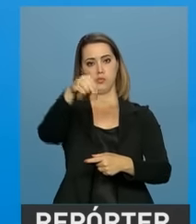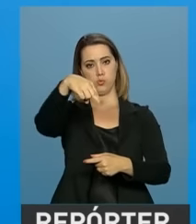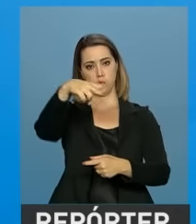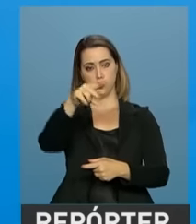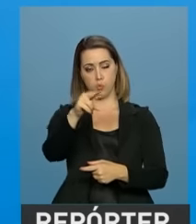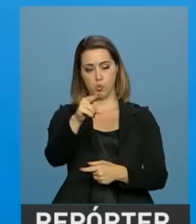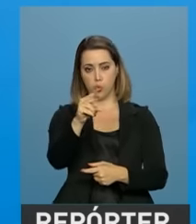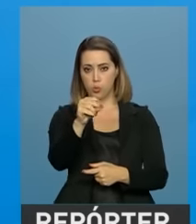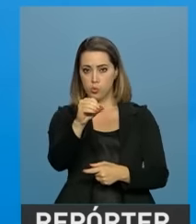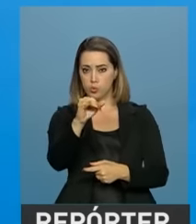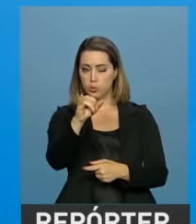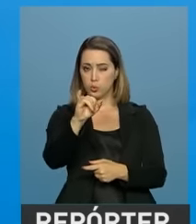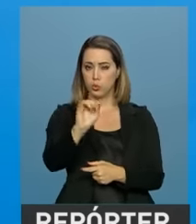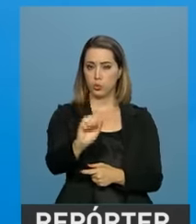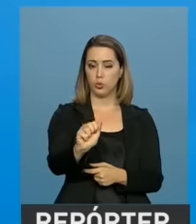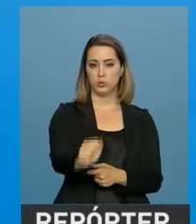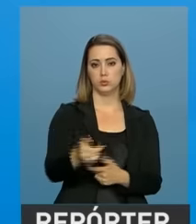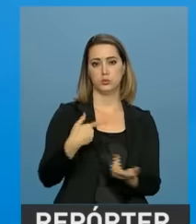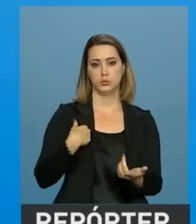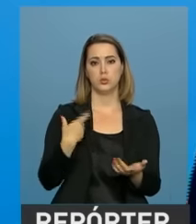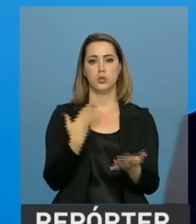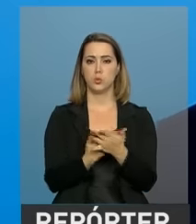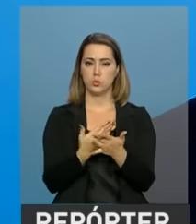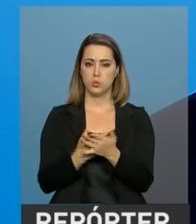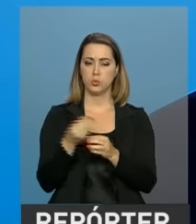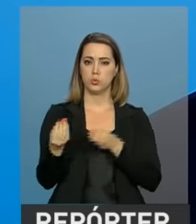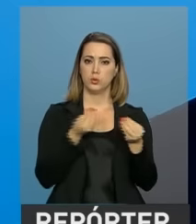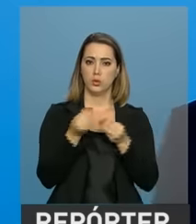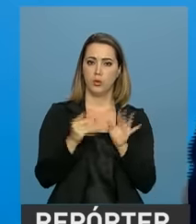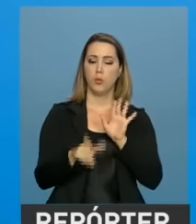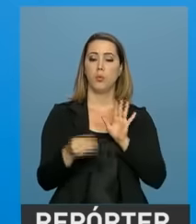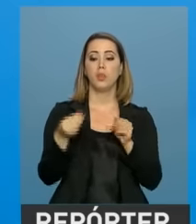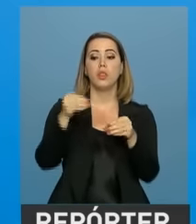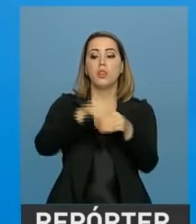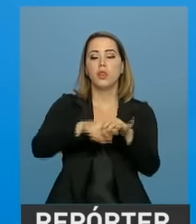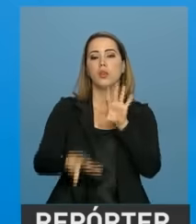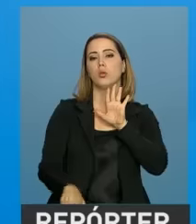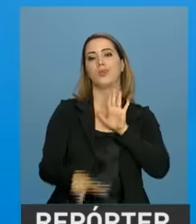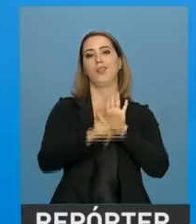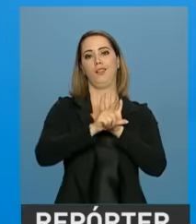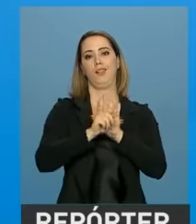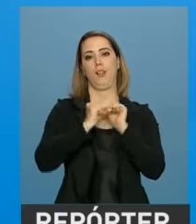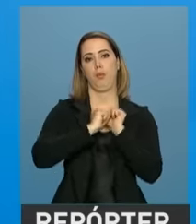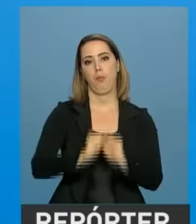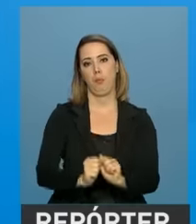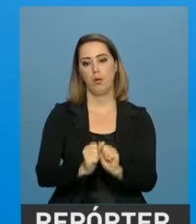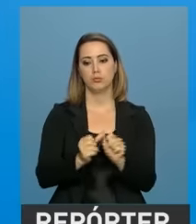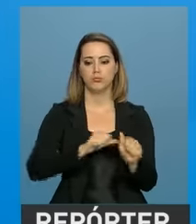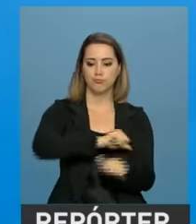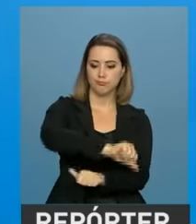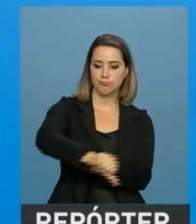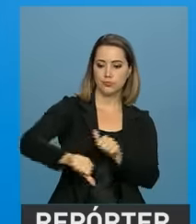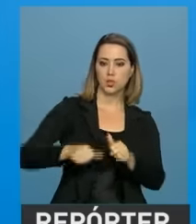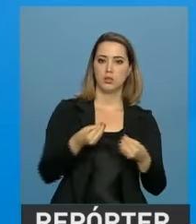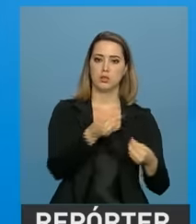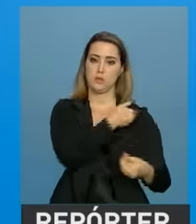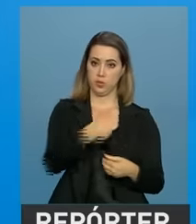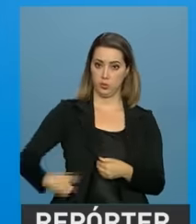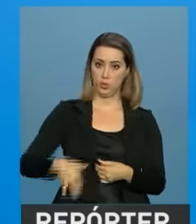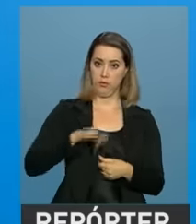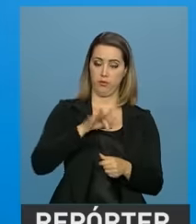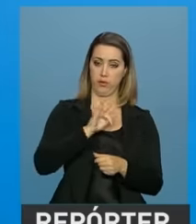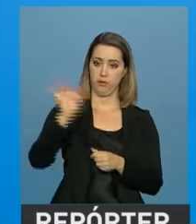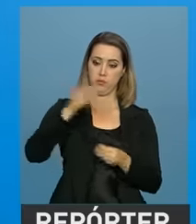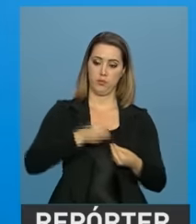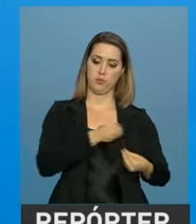realizar os estudos técnicos dentro de parâmetros legais, obviamente, para que a gente possa fazer uma destinação e na sequência uma